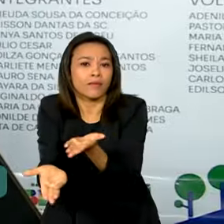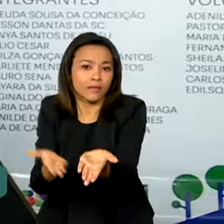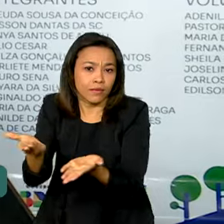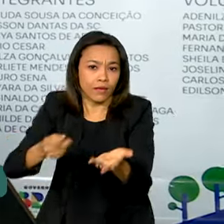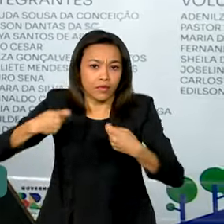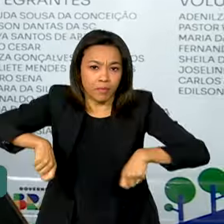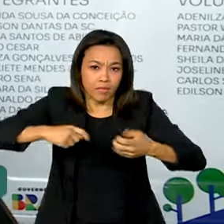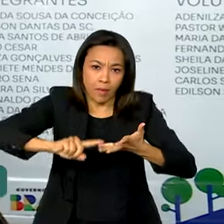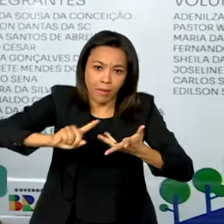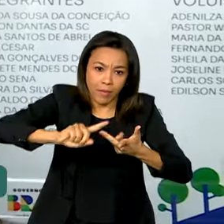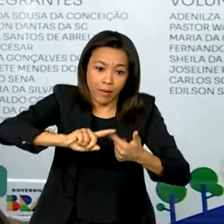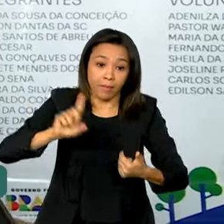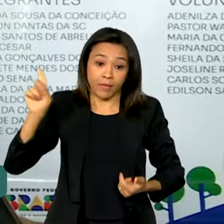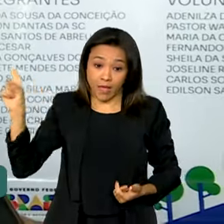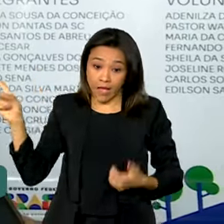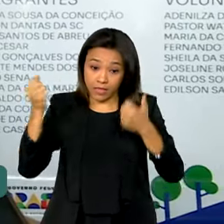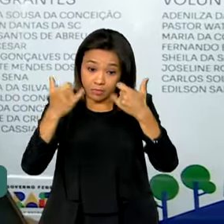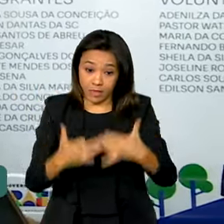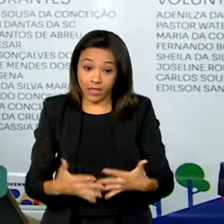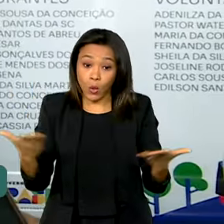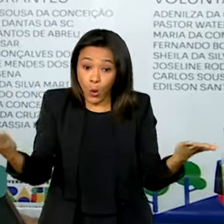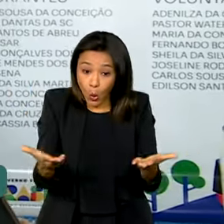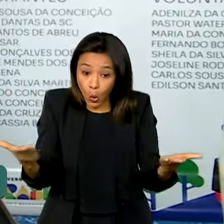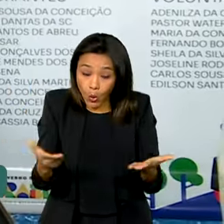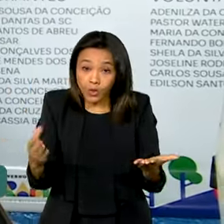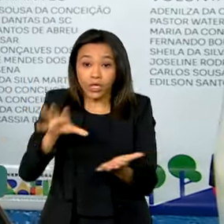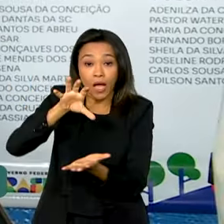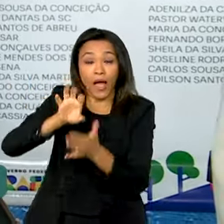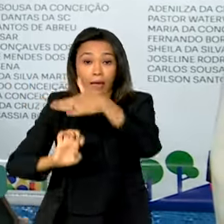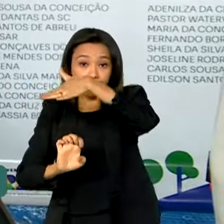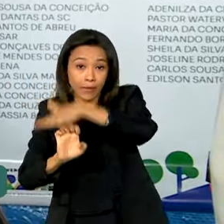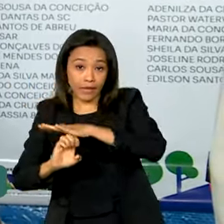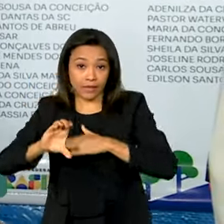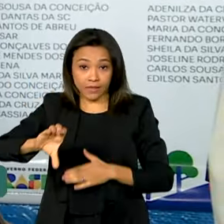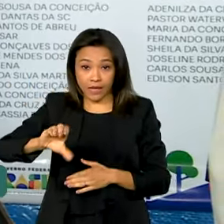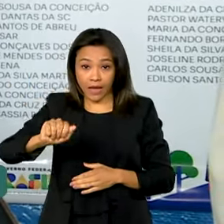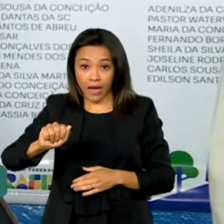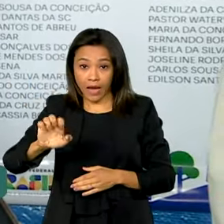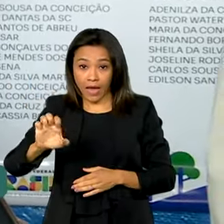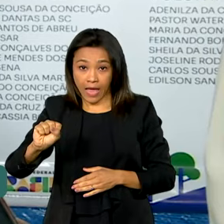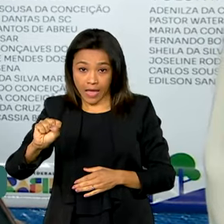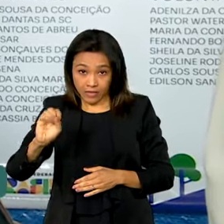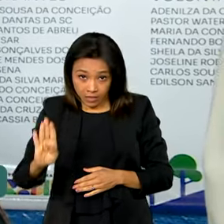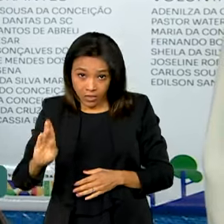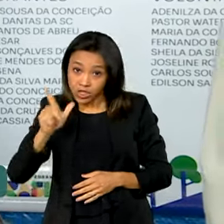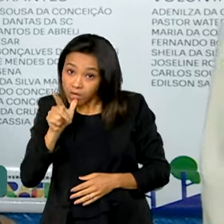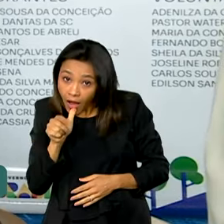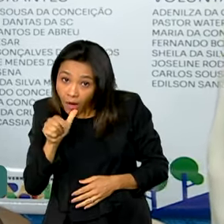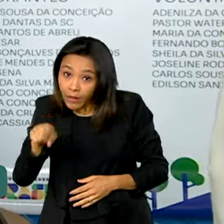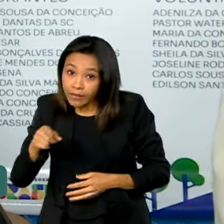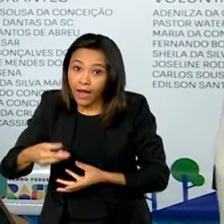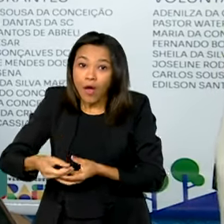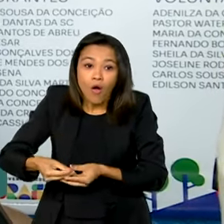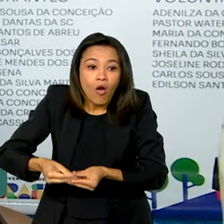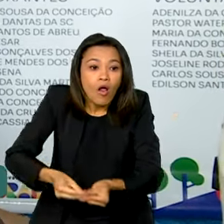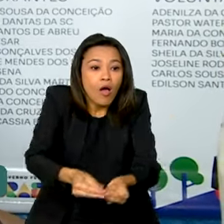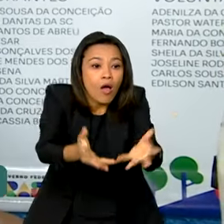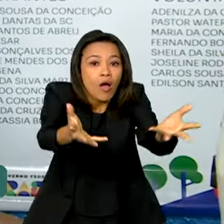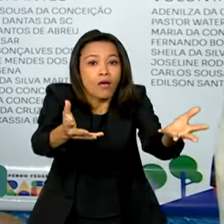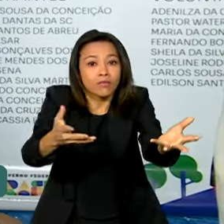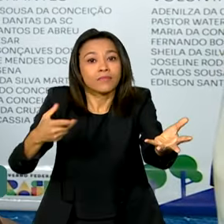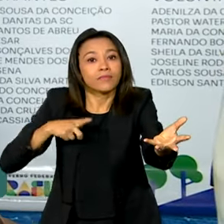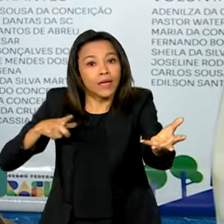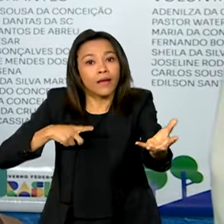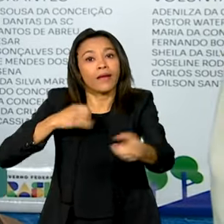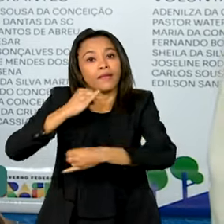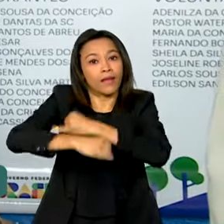A CAESB está hoje colocando a rede de água aqui. Então, todo atendimento que está sendo feito pela CAESB está sendo feito no Posto Territorial, porque tem